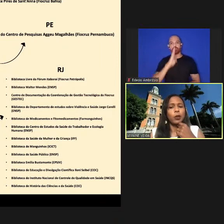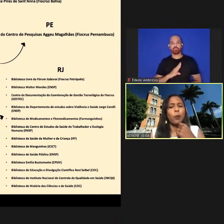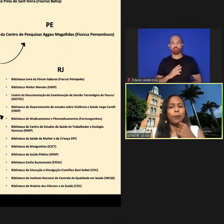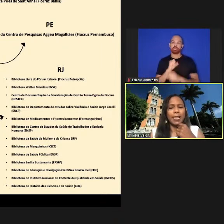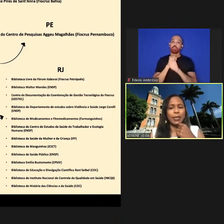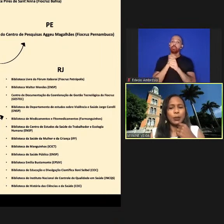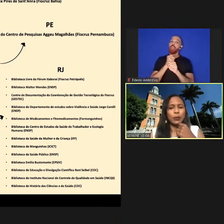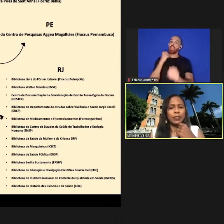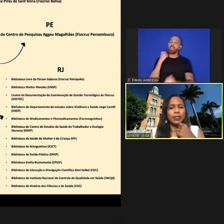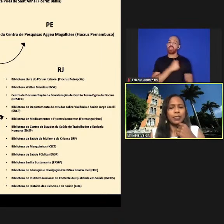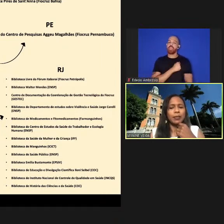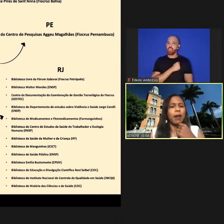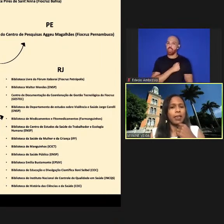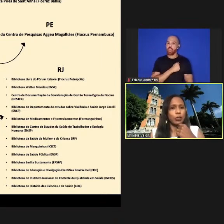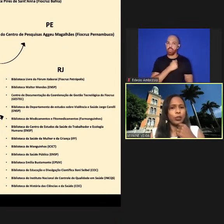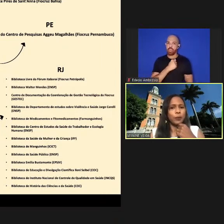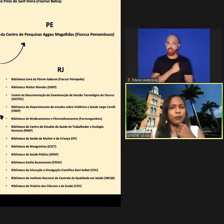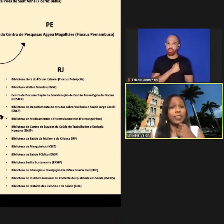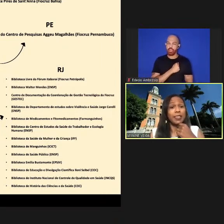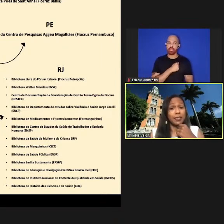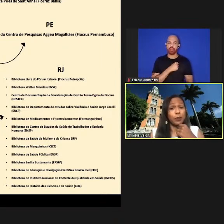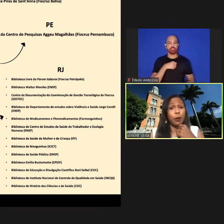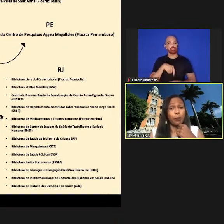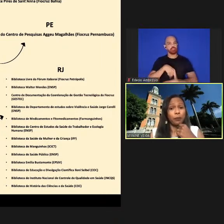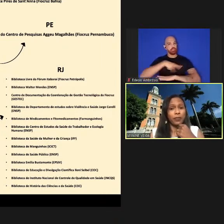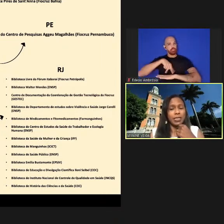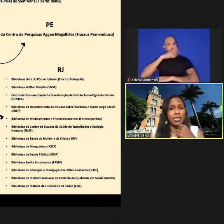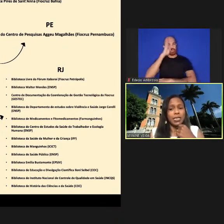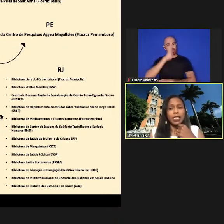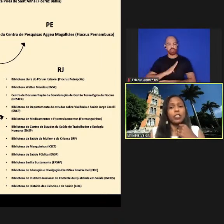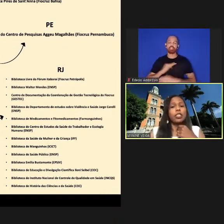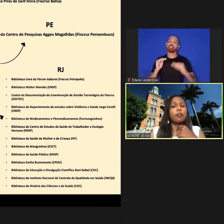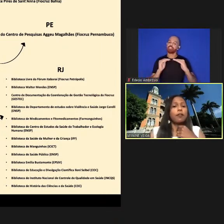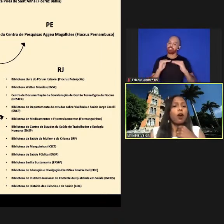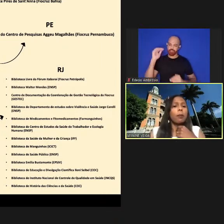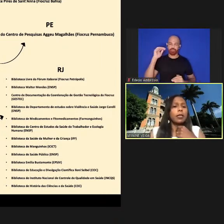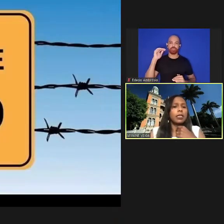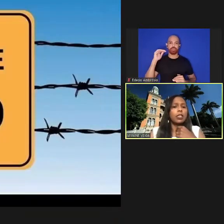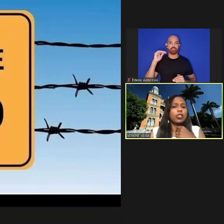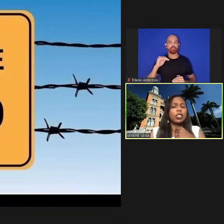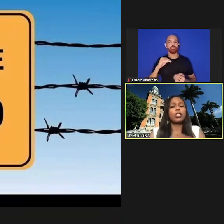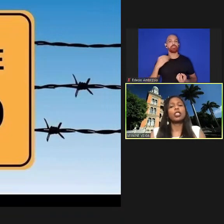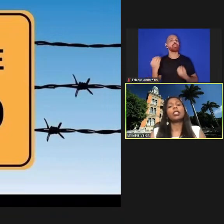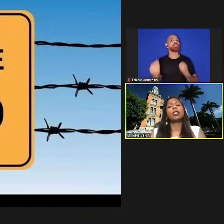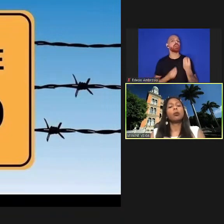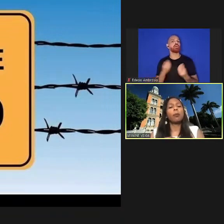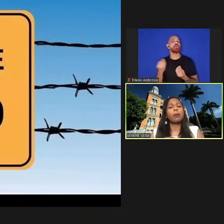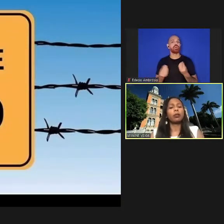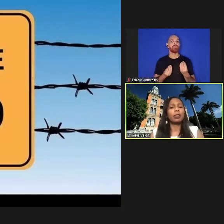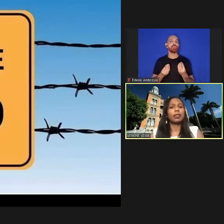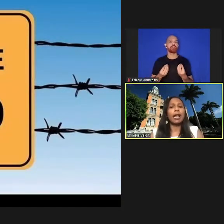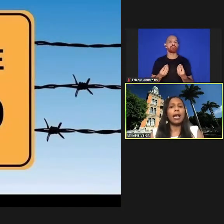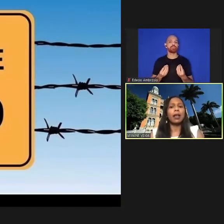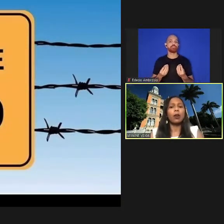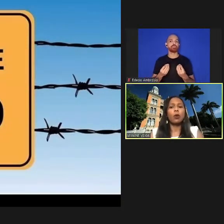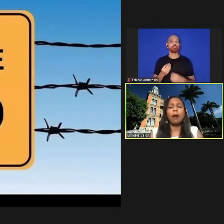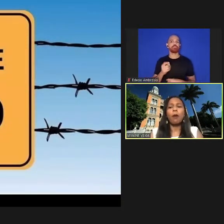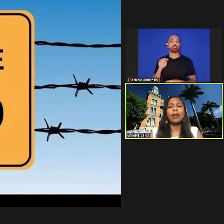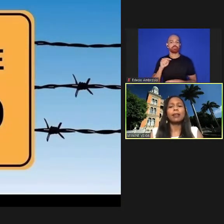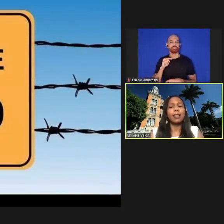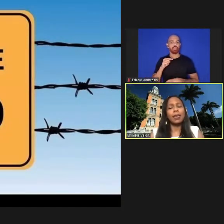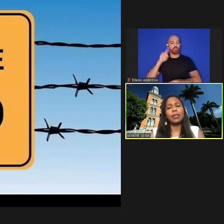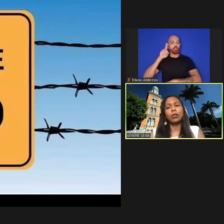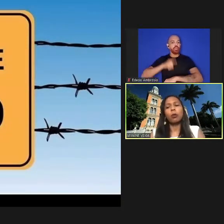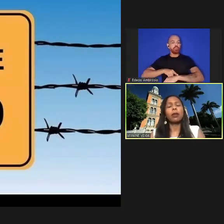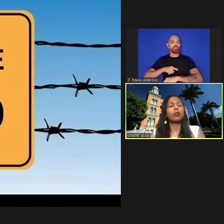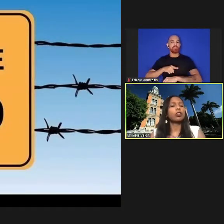e complexo país e desigual e de que forma que a gente no momento que está com uma